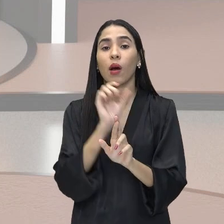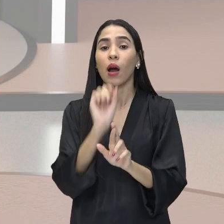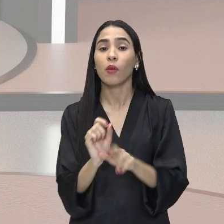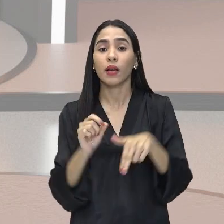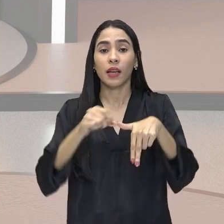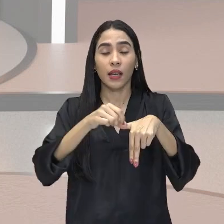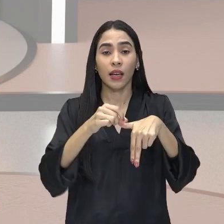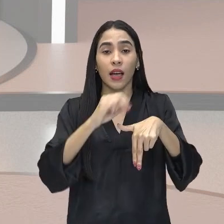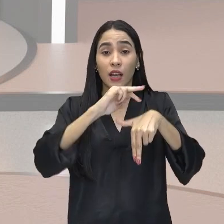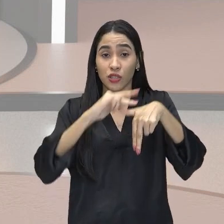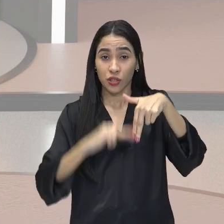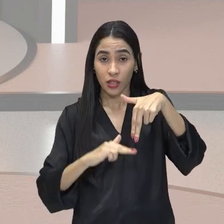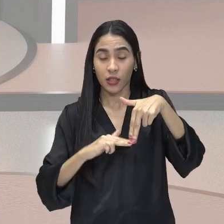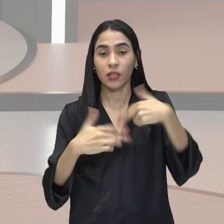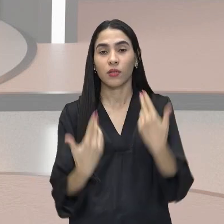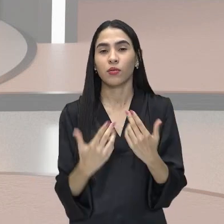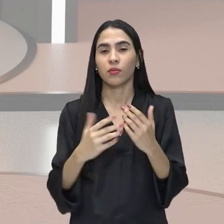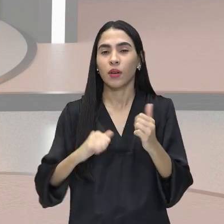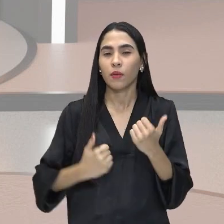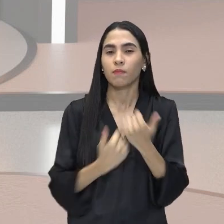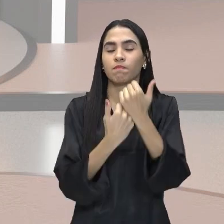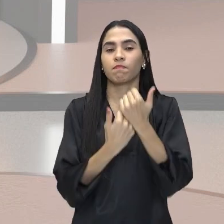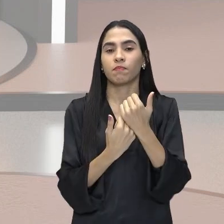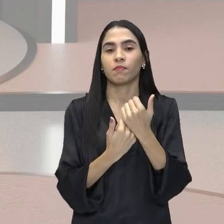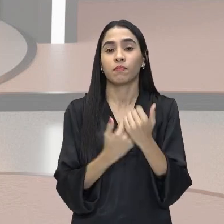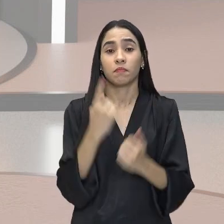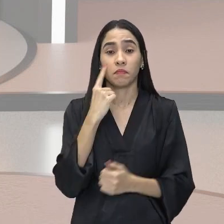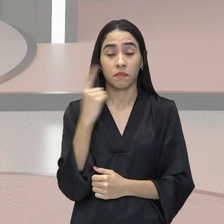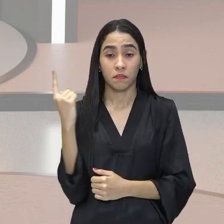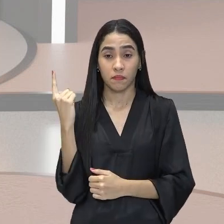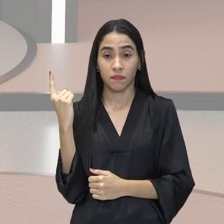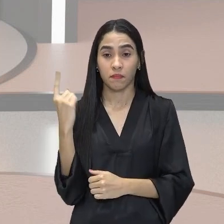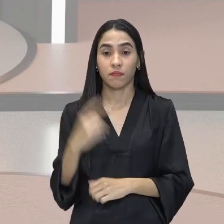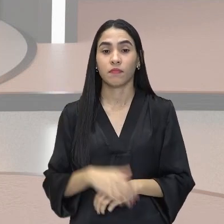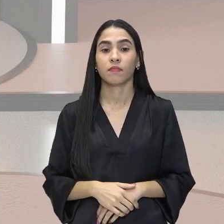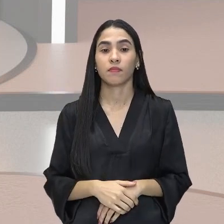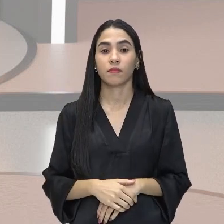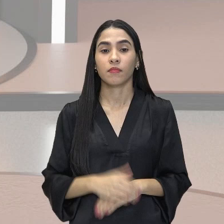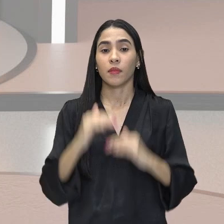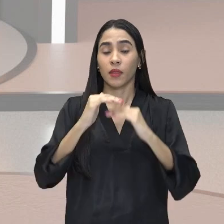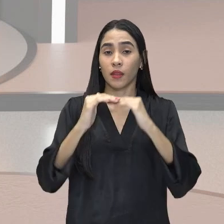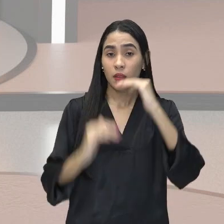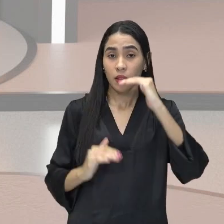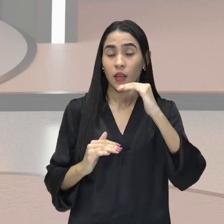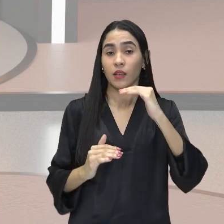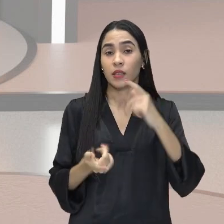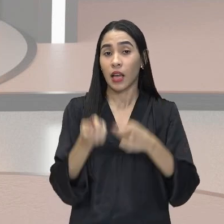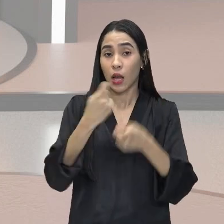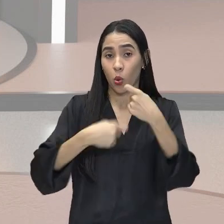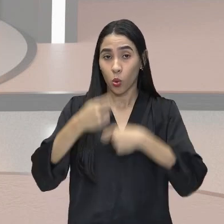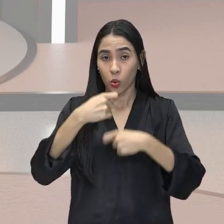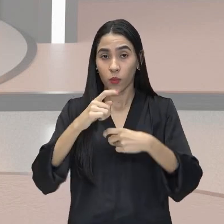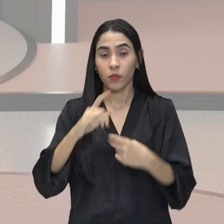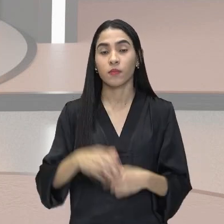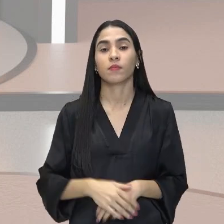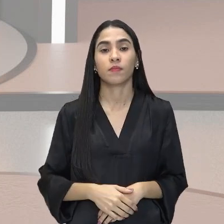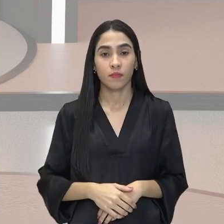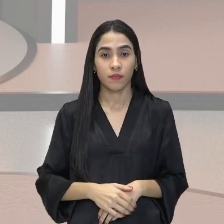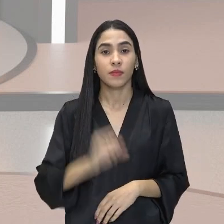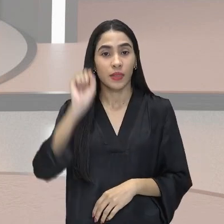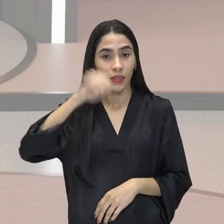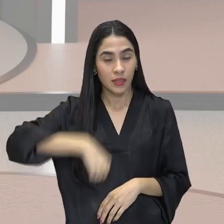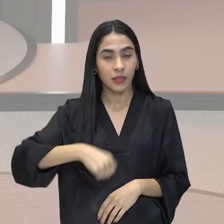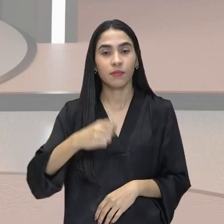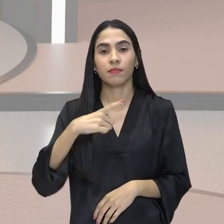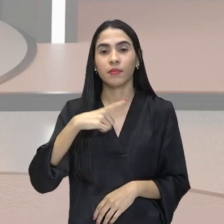reforçando aí cada uma delas. Olha aí. Desigualdade econômica, essa sim é